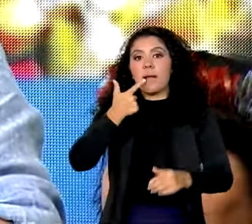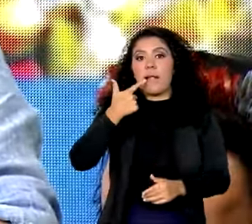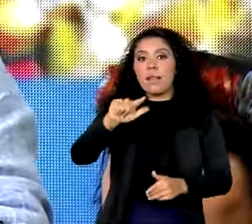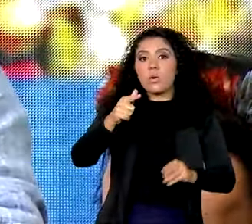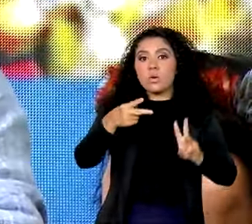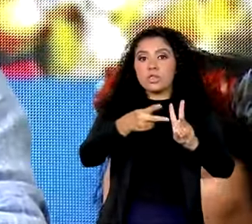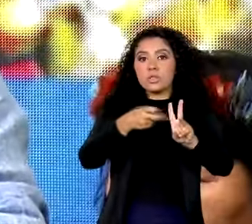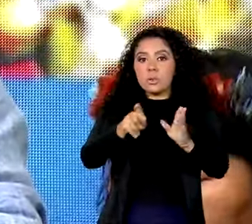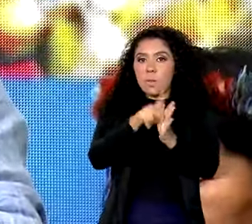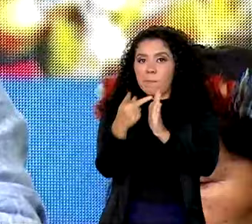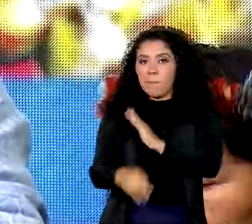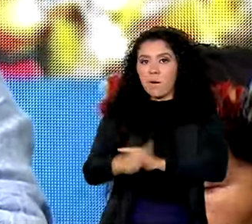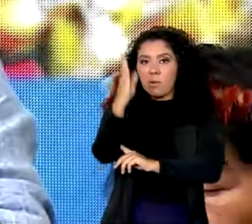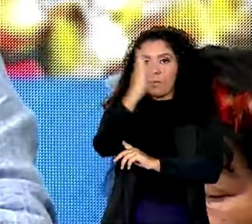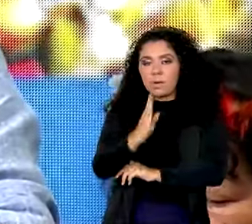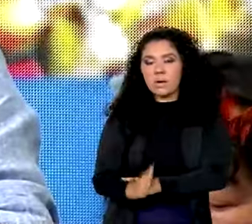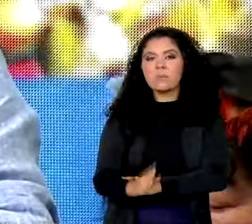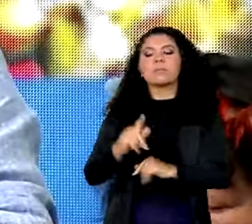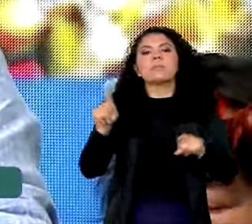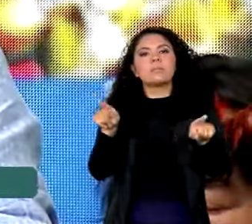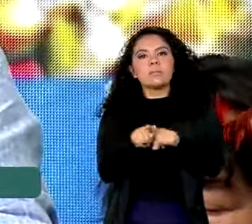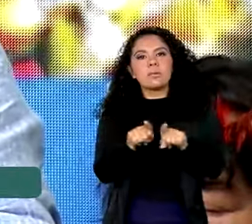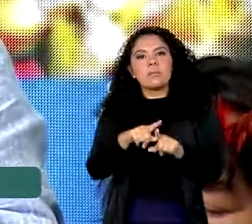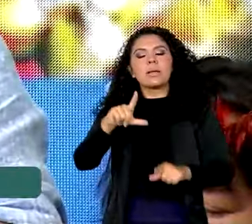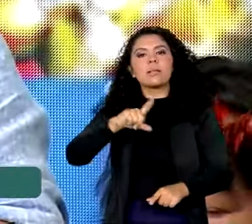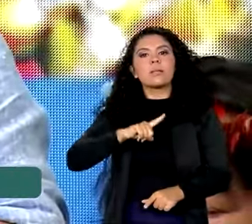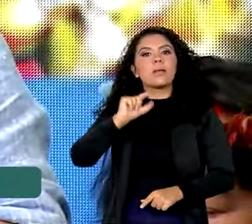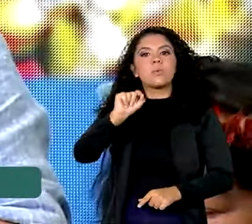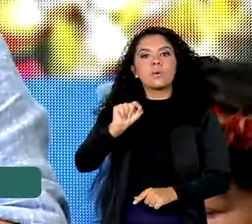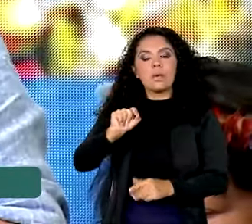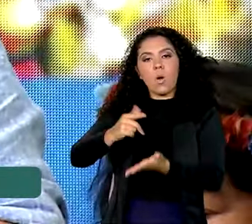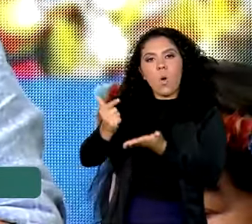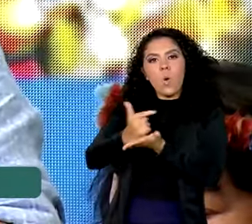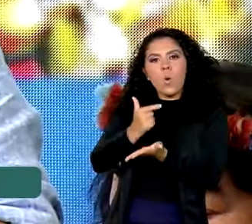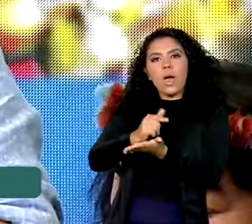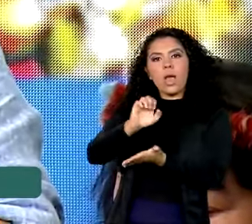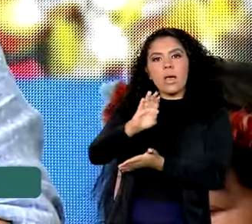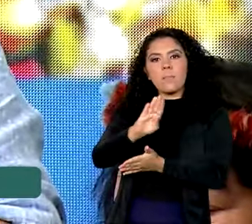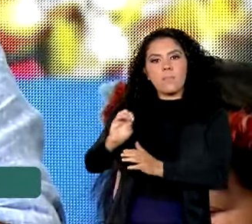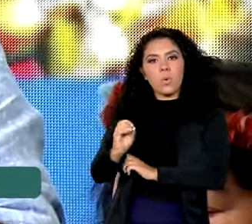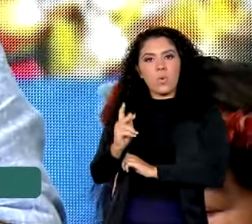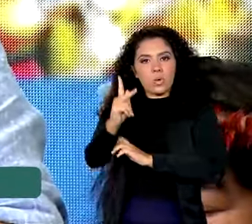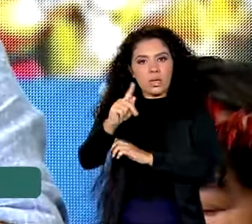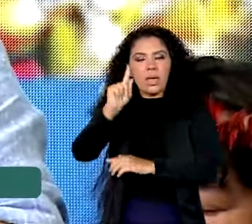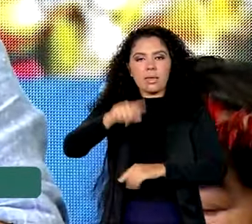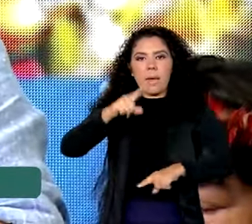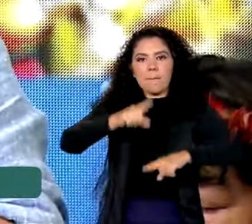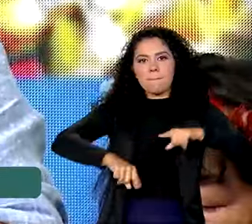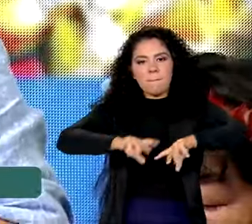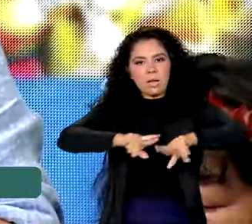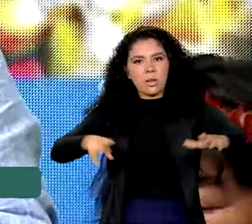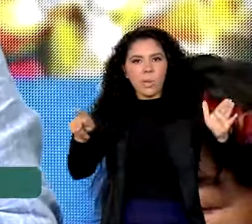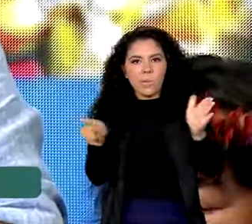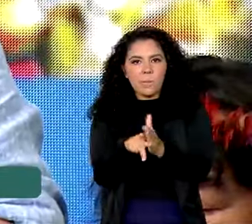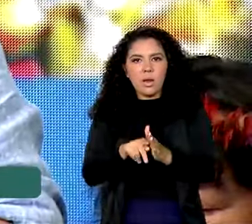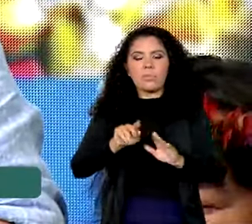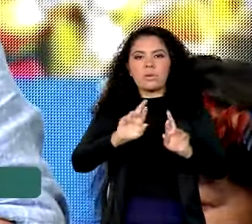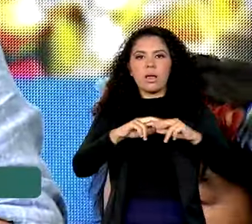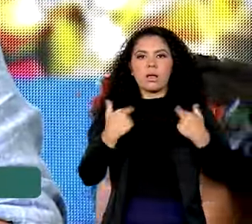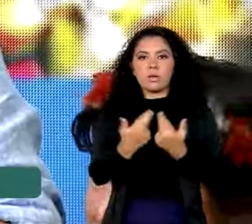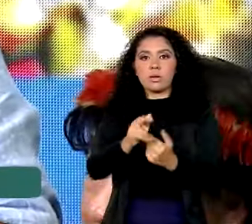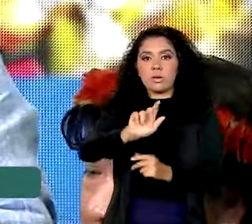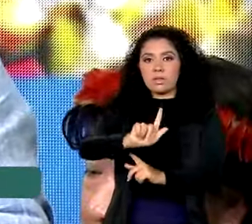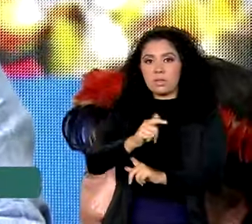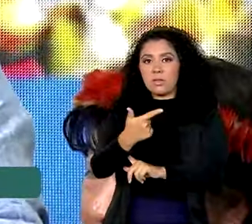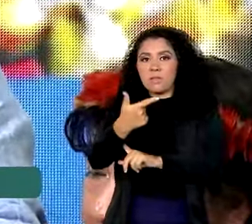e nessa perspectiva uma tradução, um e-book, com materialismo do G20, na perspectiva também de